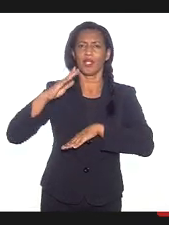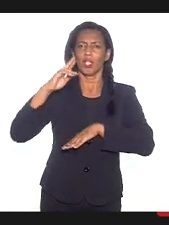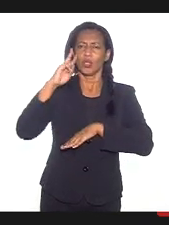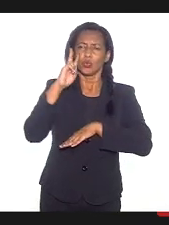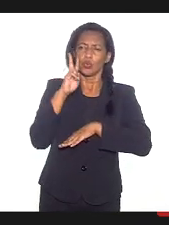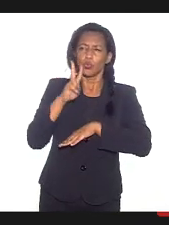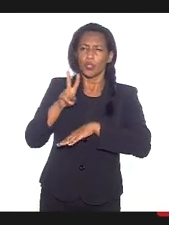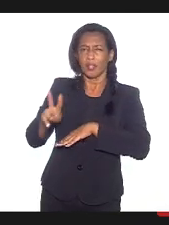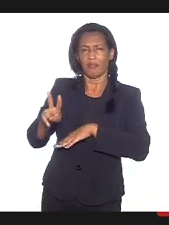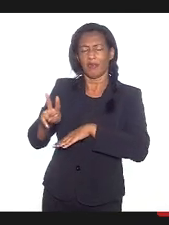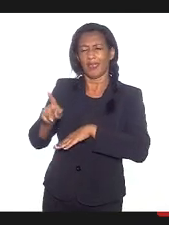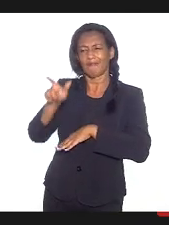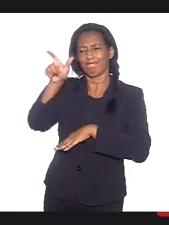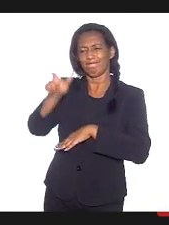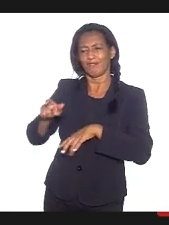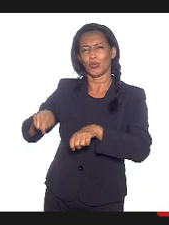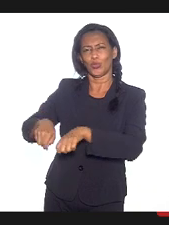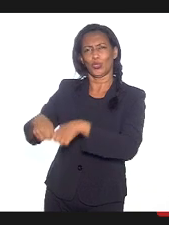sagrado destruído.